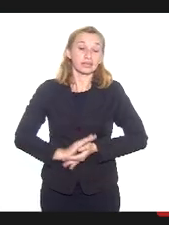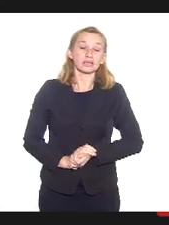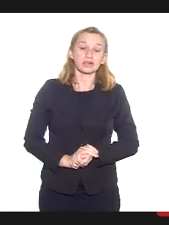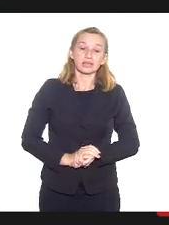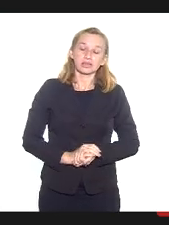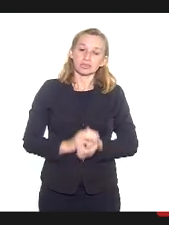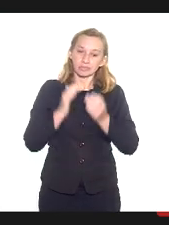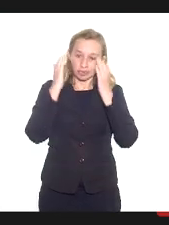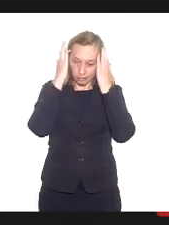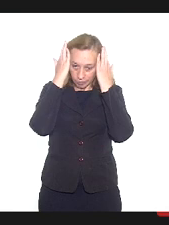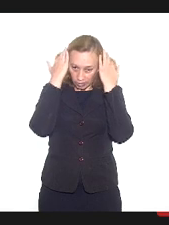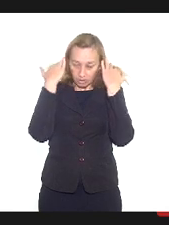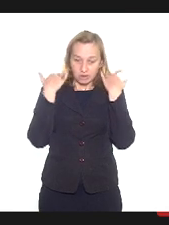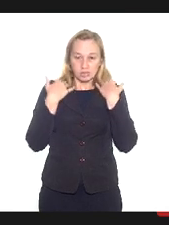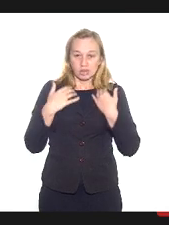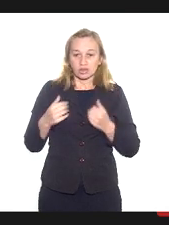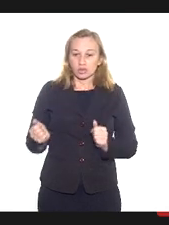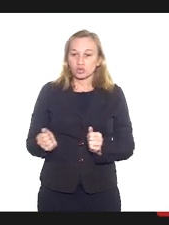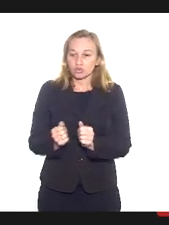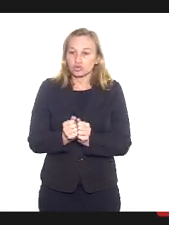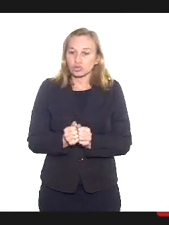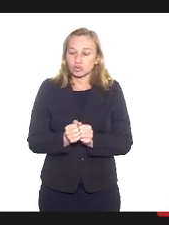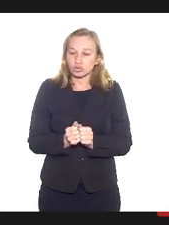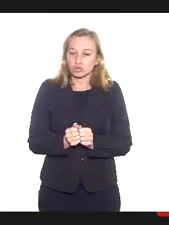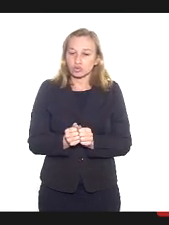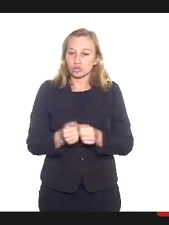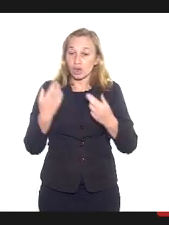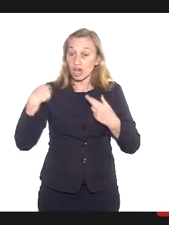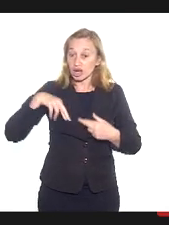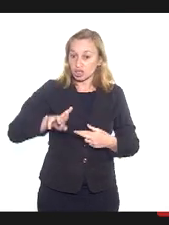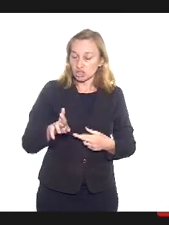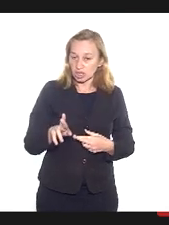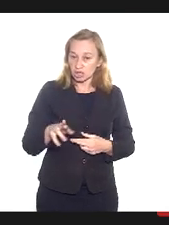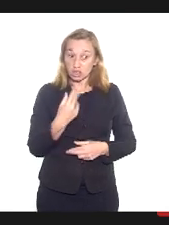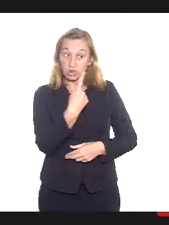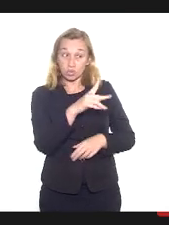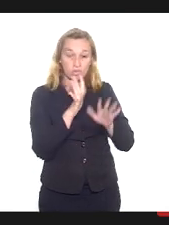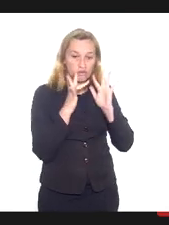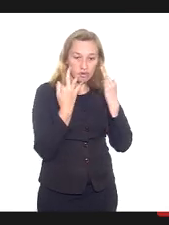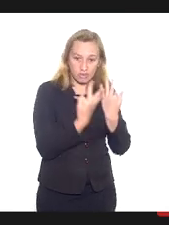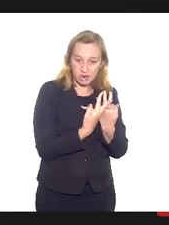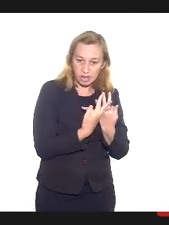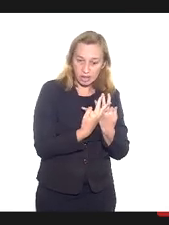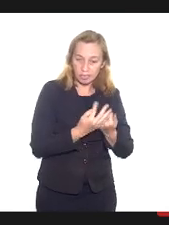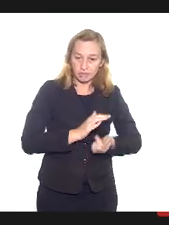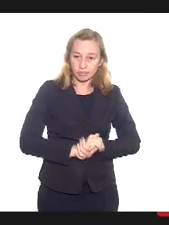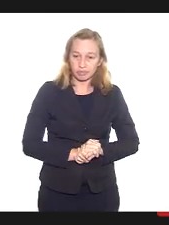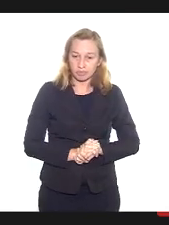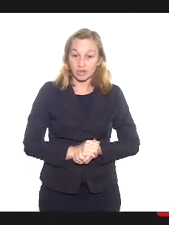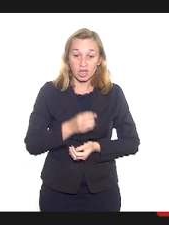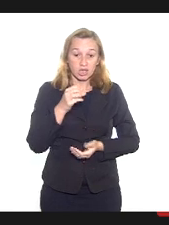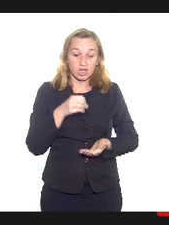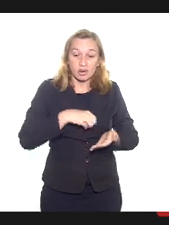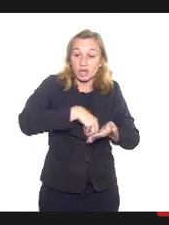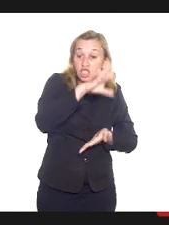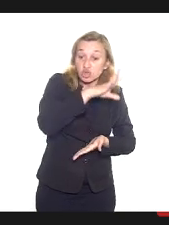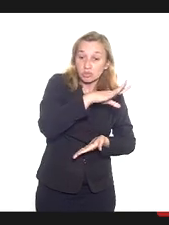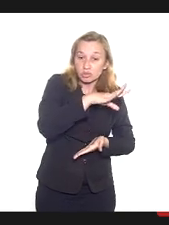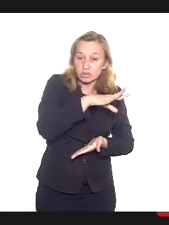têm se valido de suas filiações religiosas ou da filiação religiosa de seus familiares para expulsar,